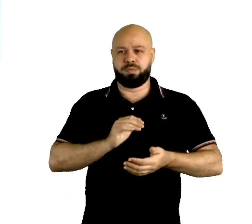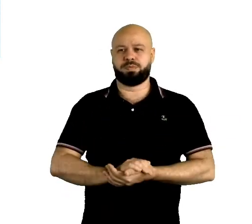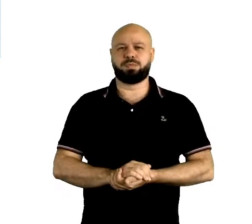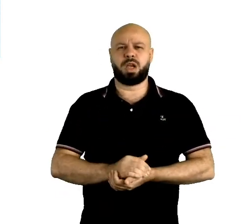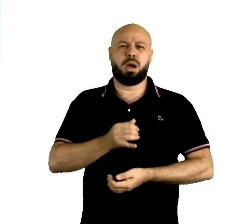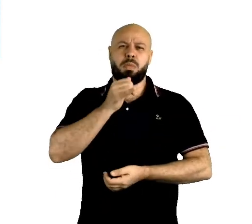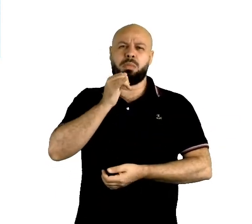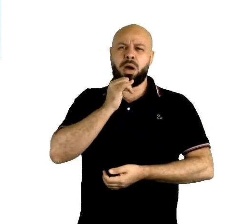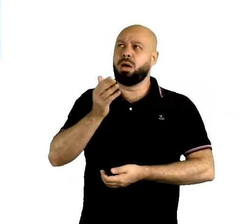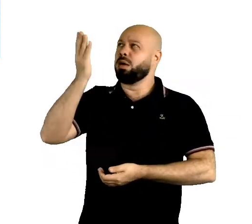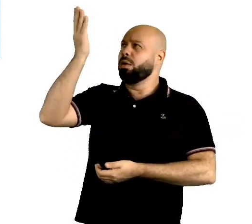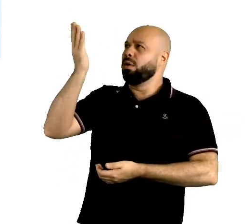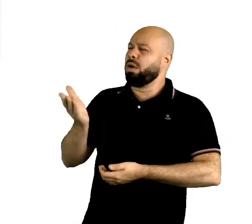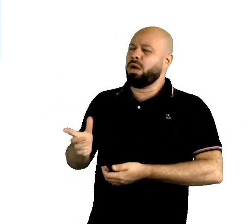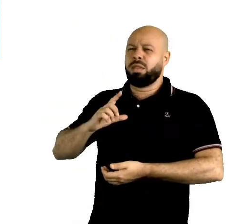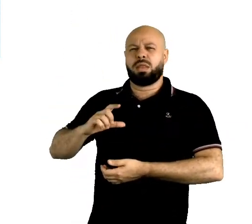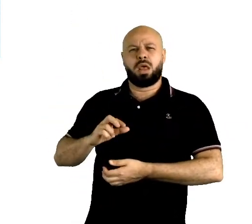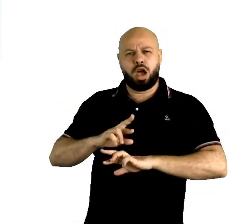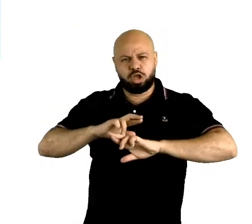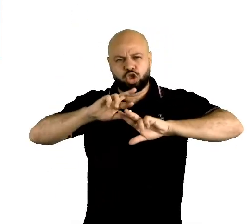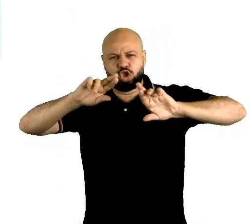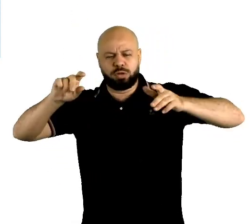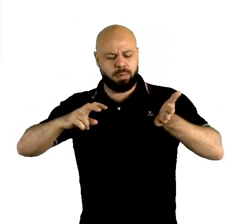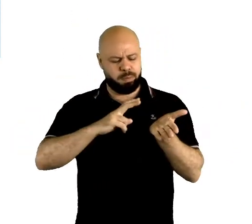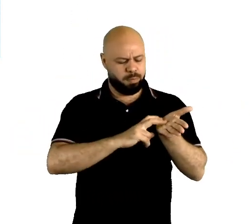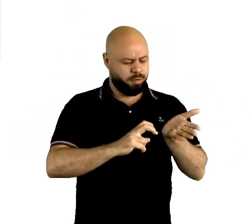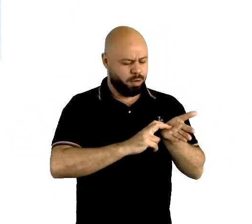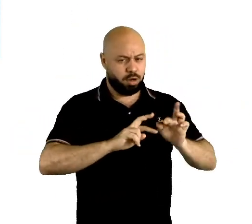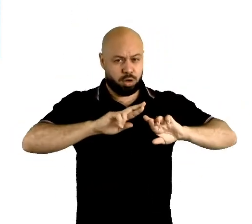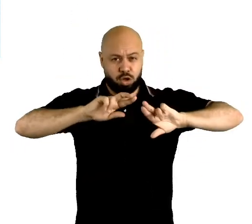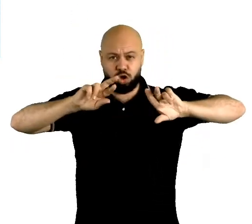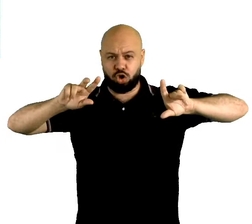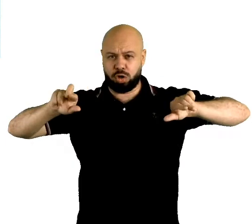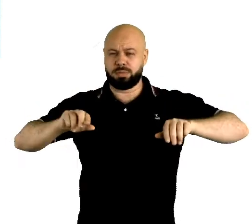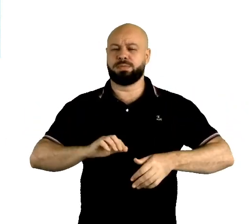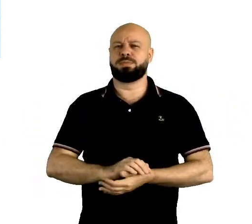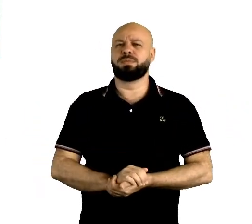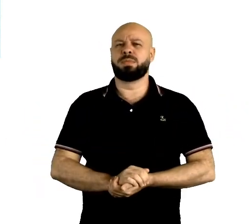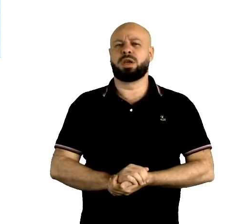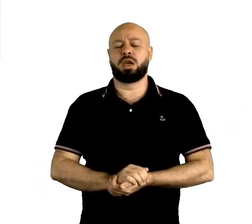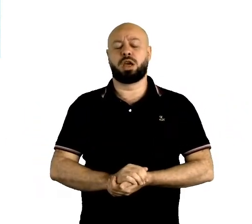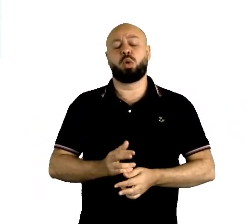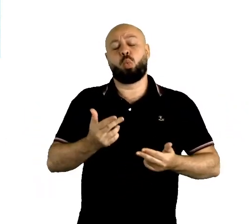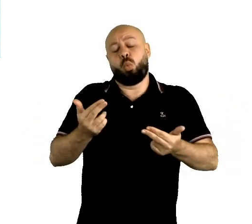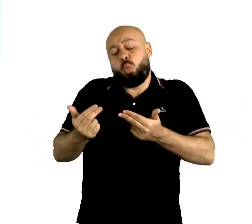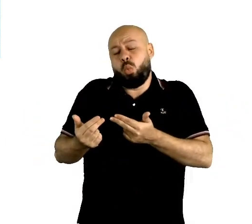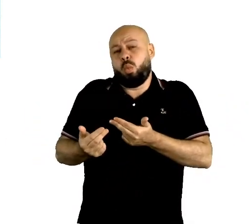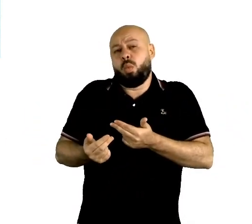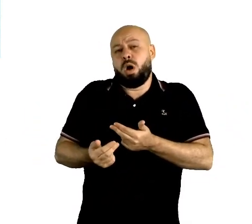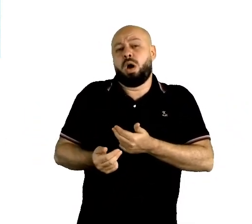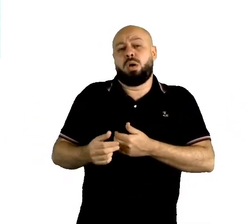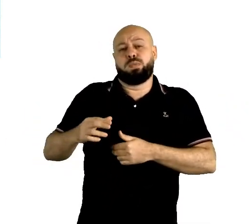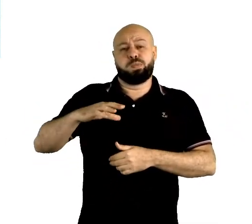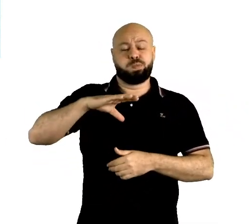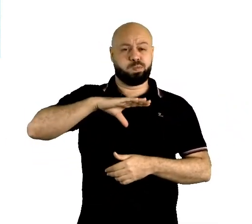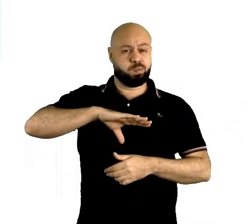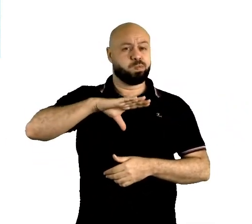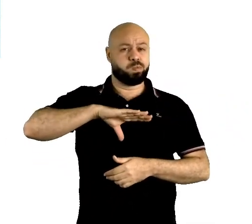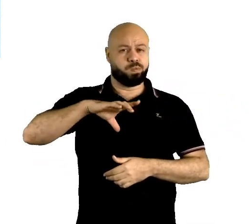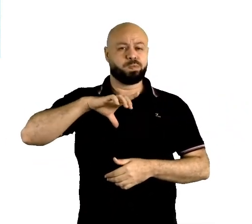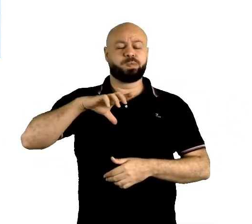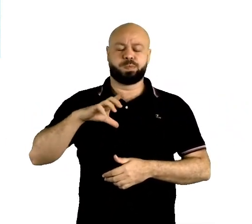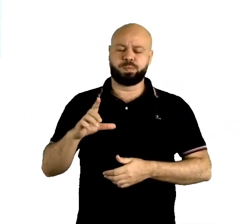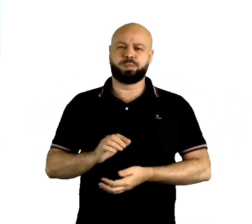que vocês vão notar a diferença de vocabulário. Assim como na língua portuguesa acontece essa diferença de vocabulário,